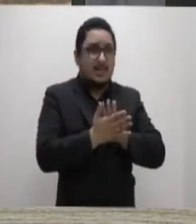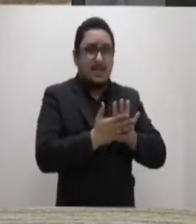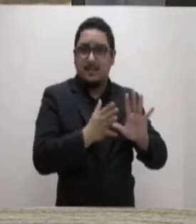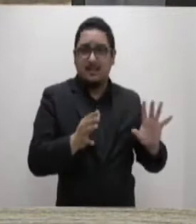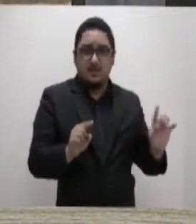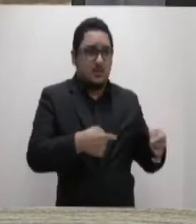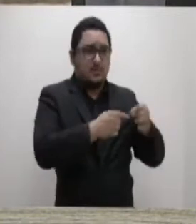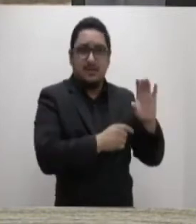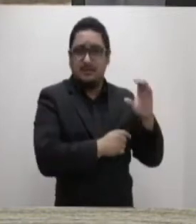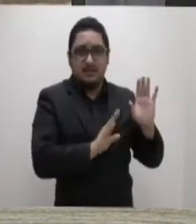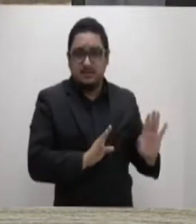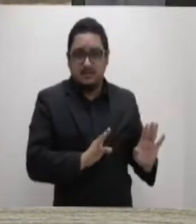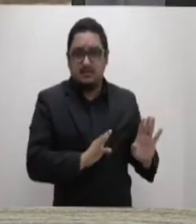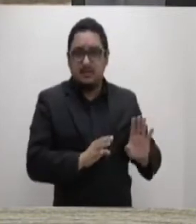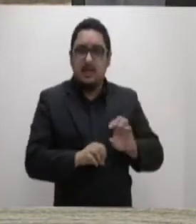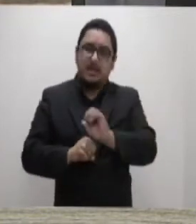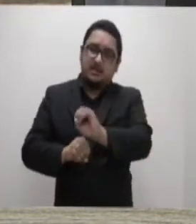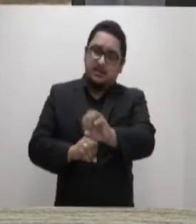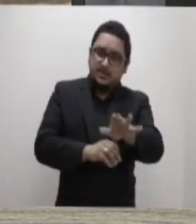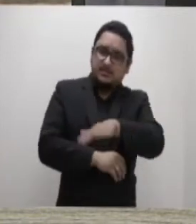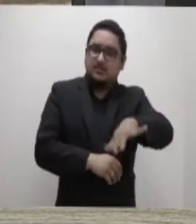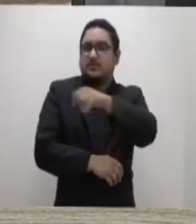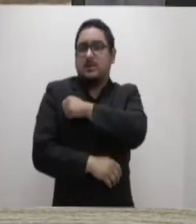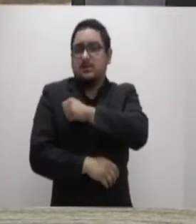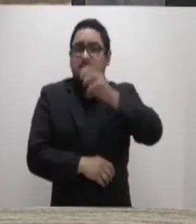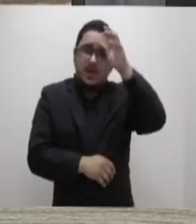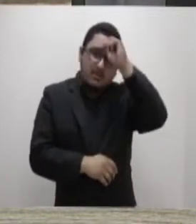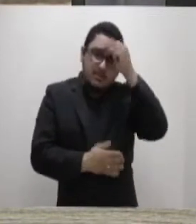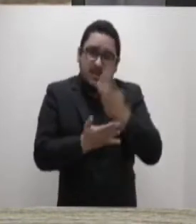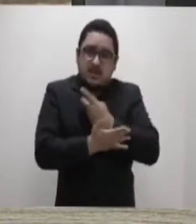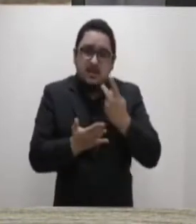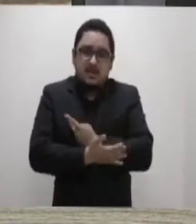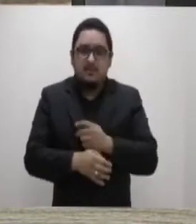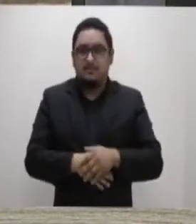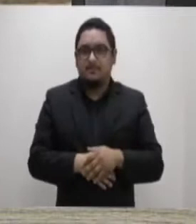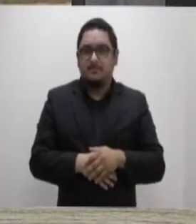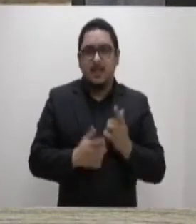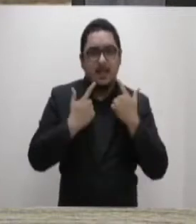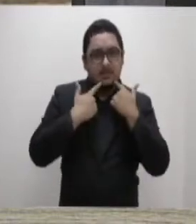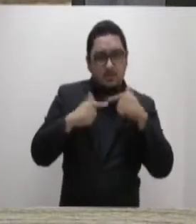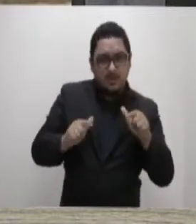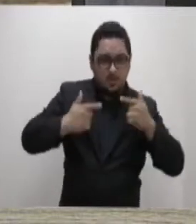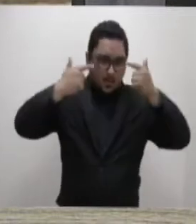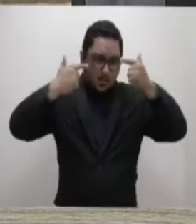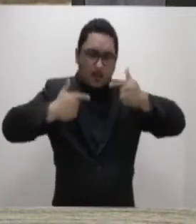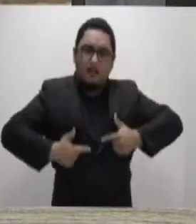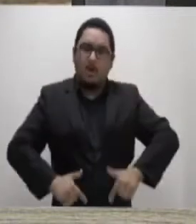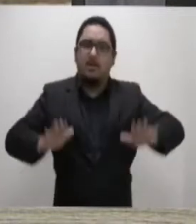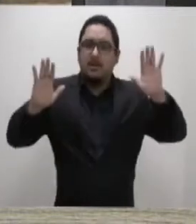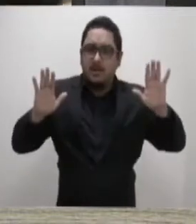deseducando a classe estudantil. Essa chamada linguagem neutra não possui